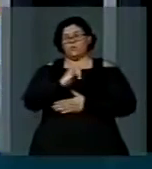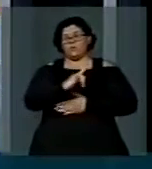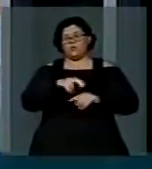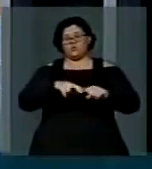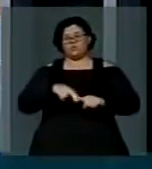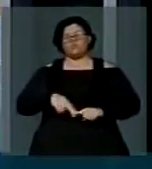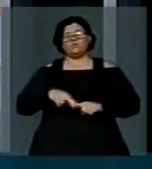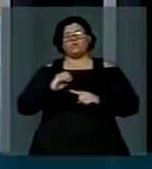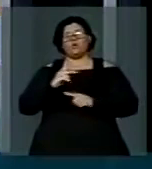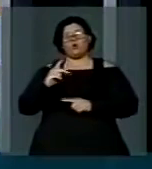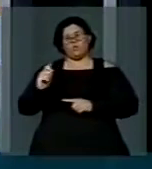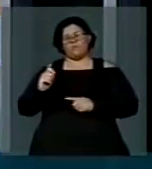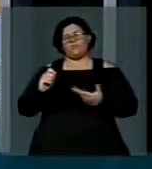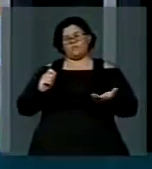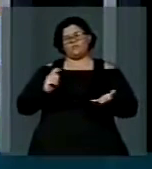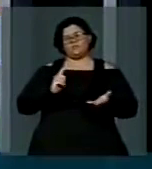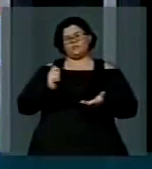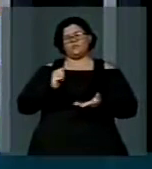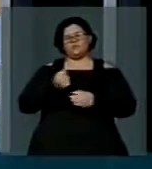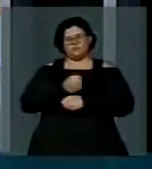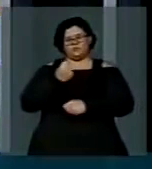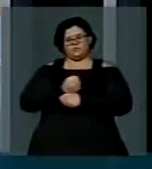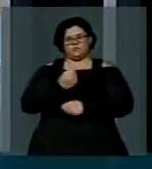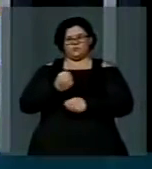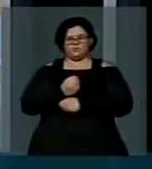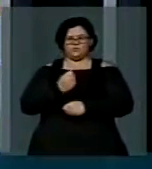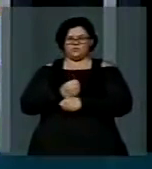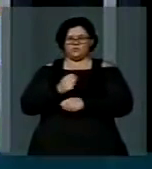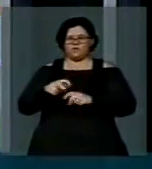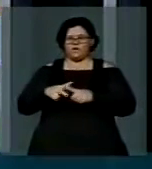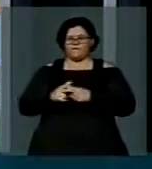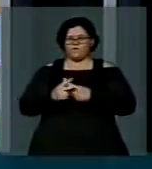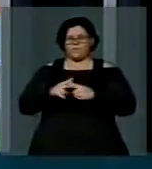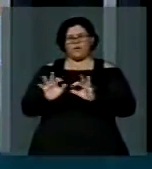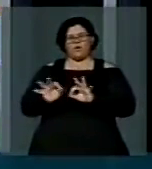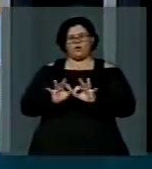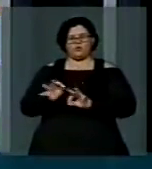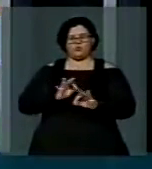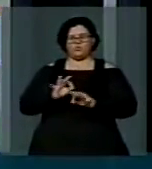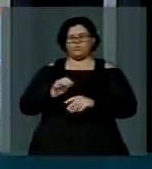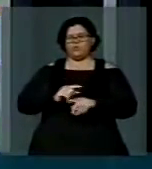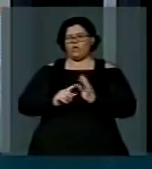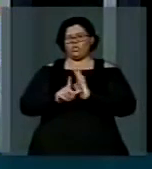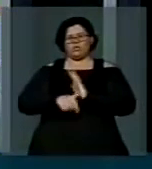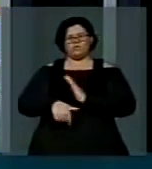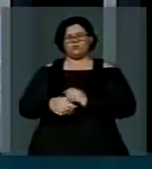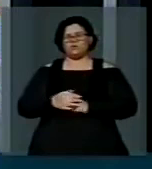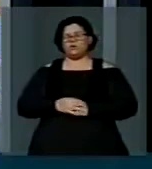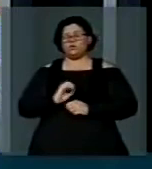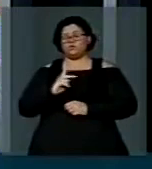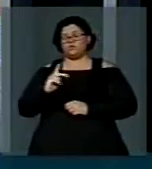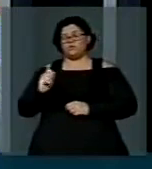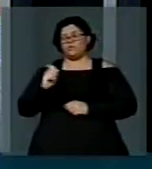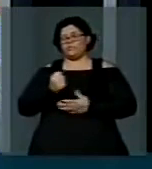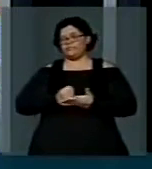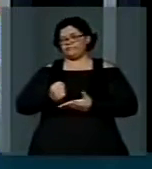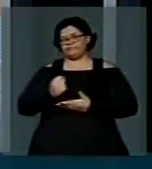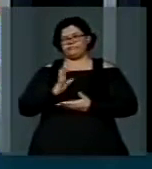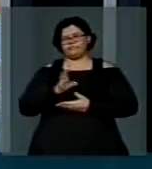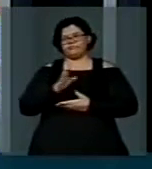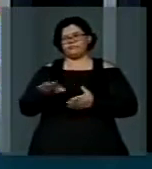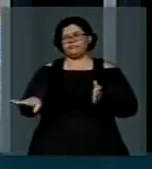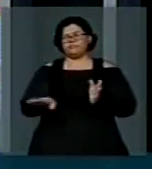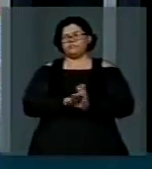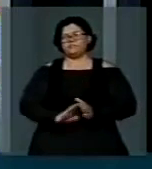algumas cidades, receberam investimentos tardios, atrasados. A Copa está aí e